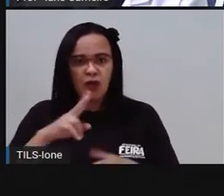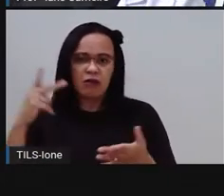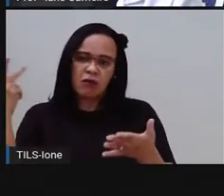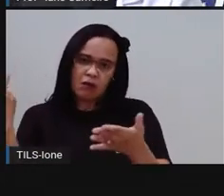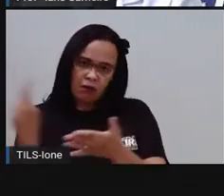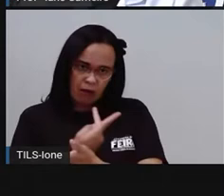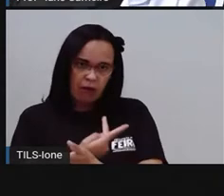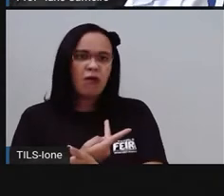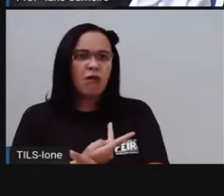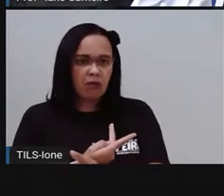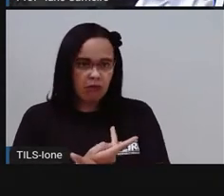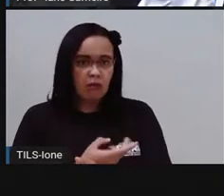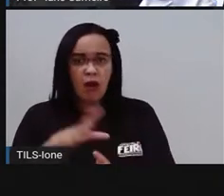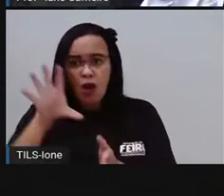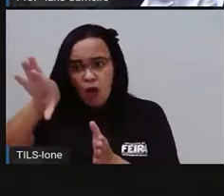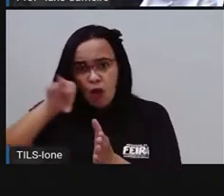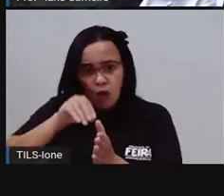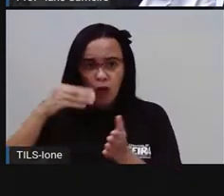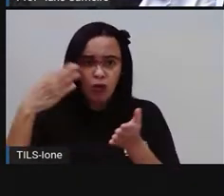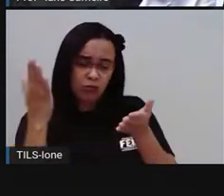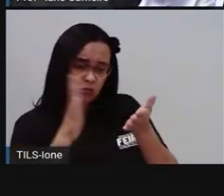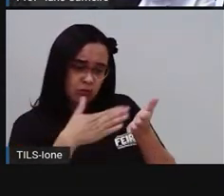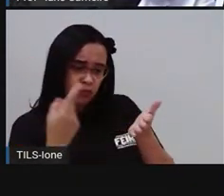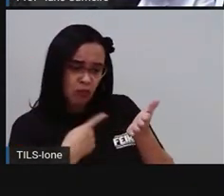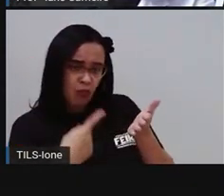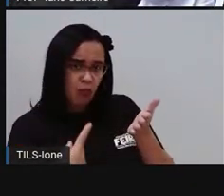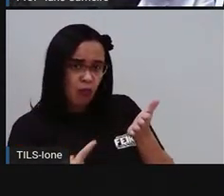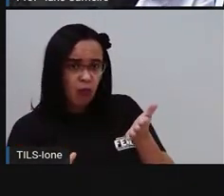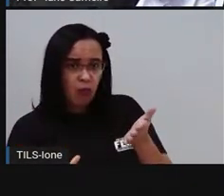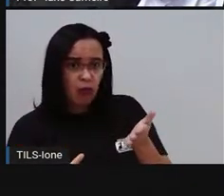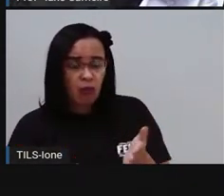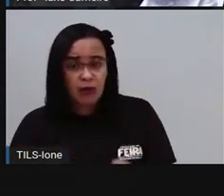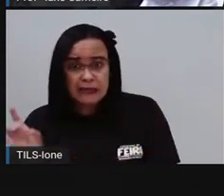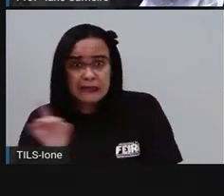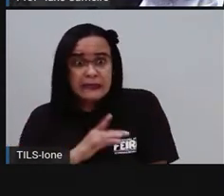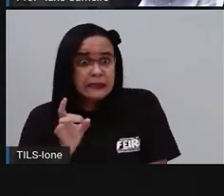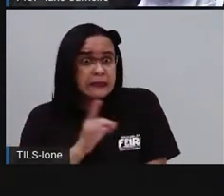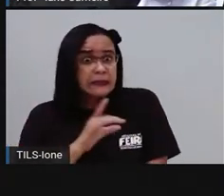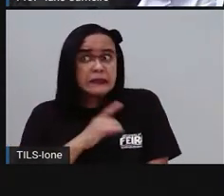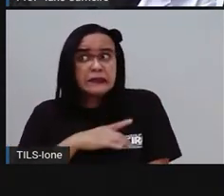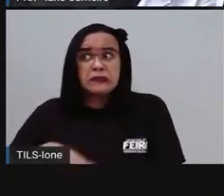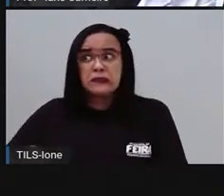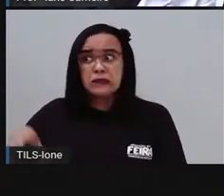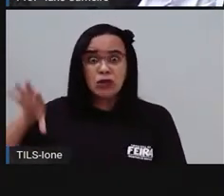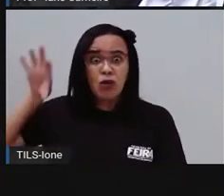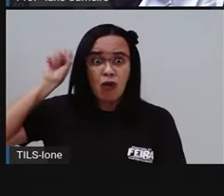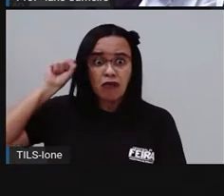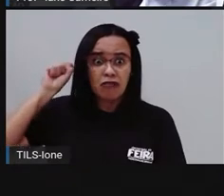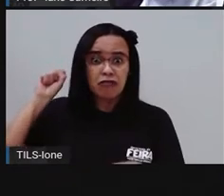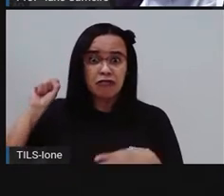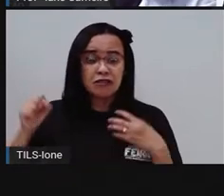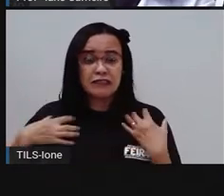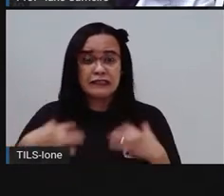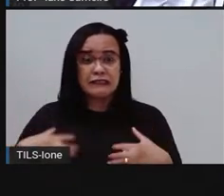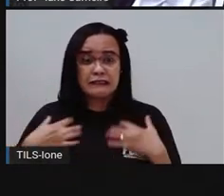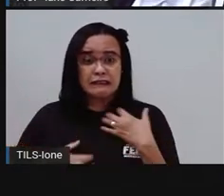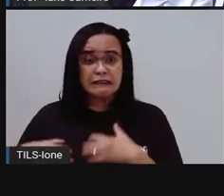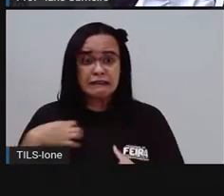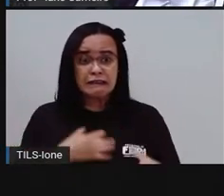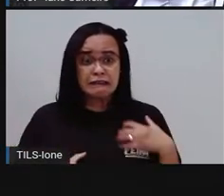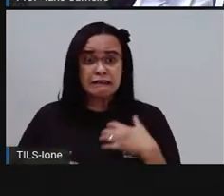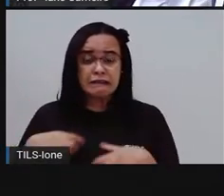Copiem no caderno, era a frase mais temida. Só de ouvir, começava a sentir